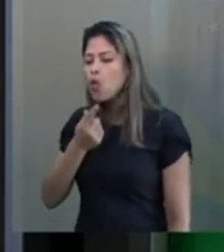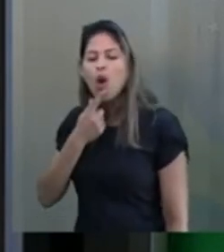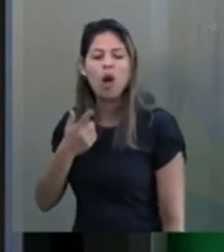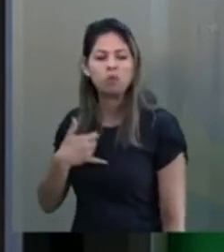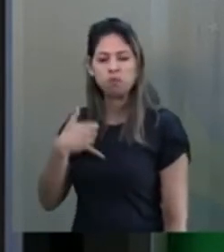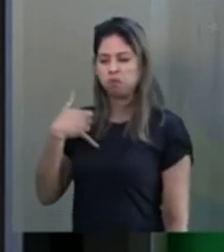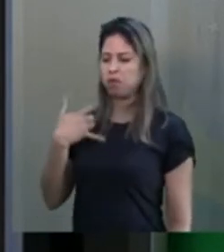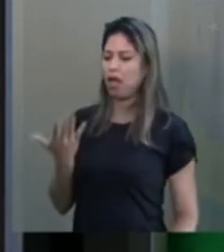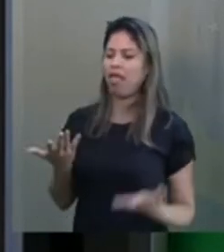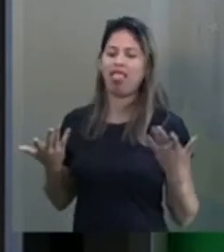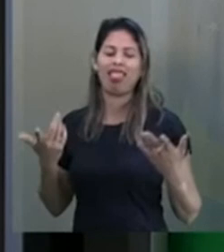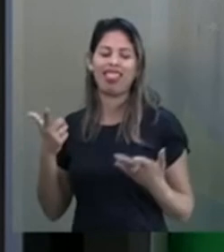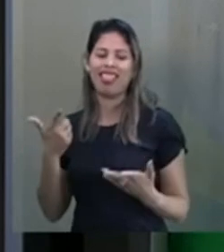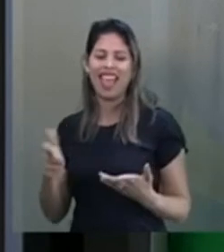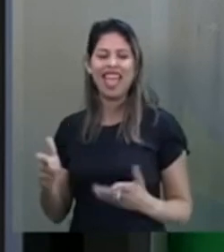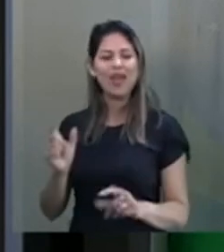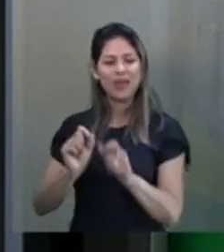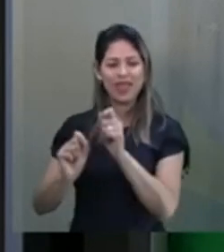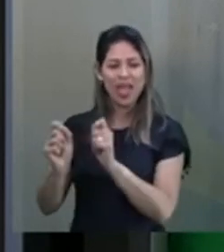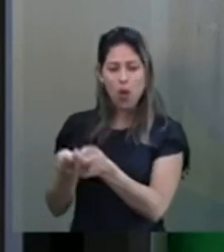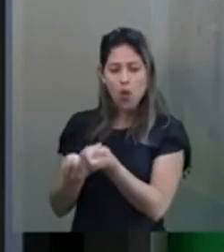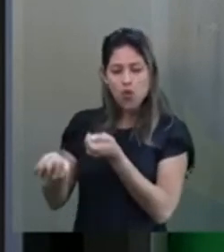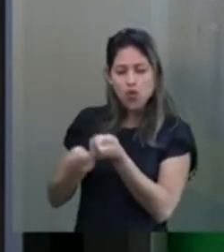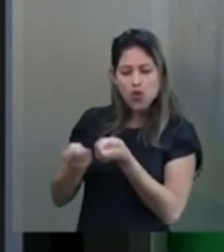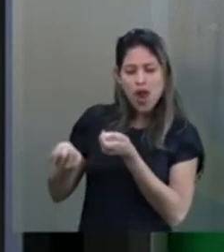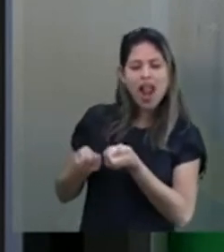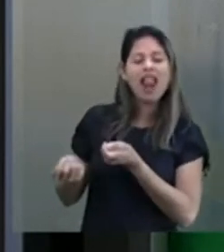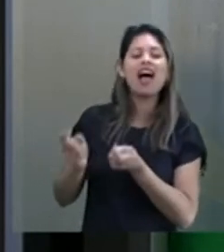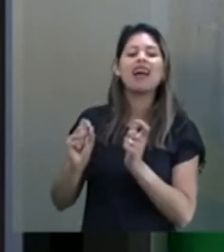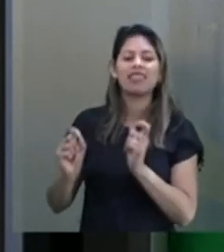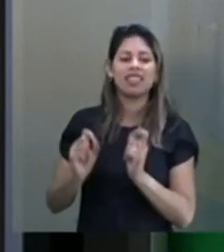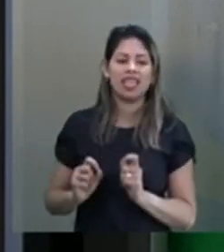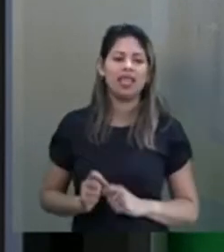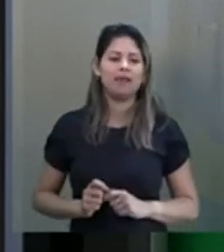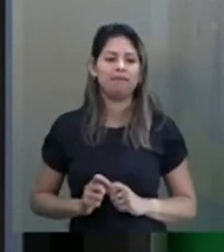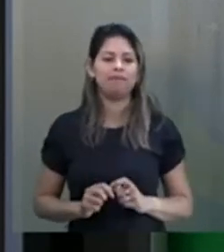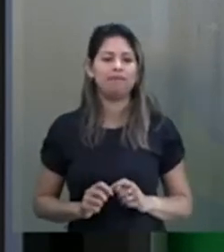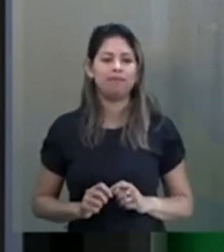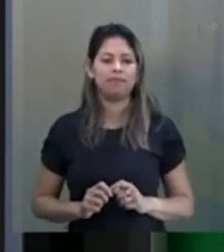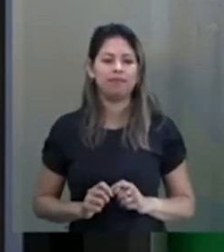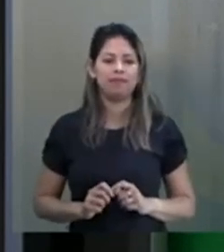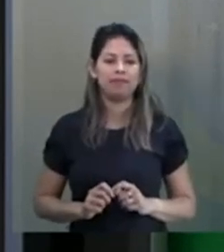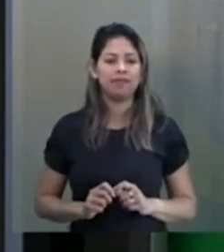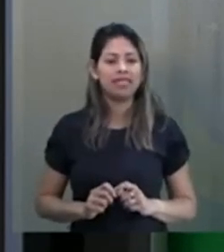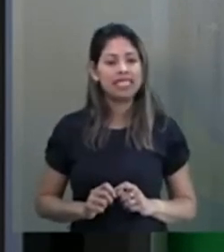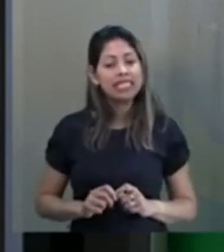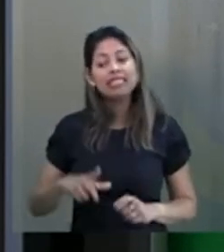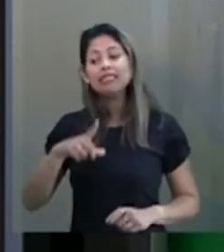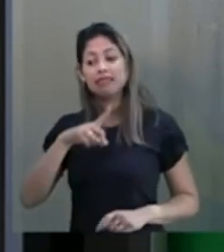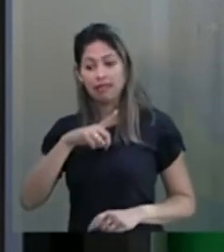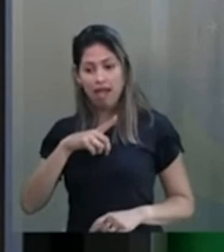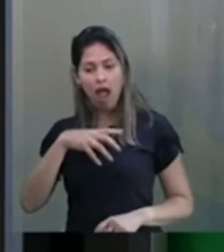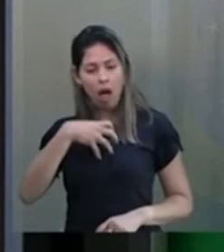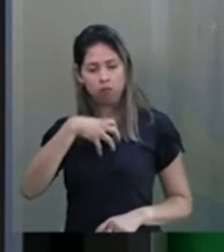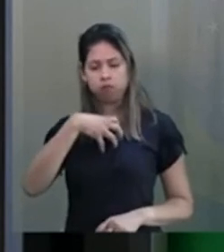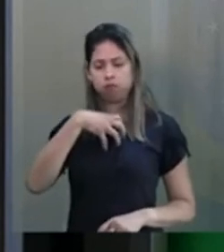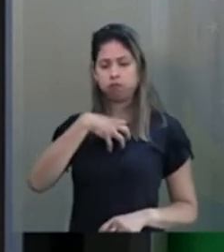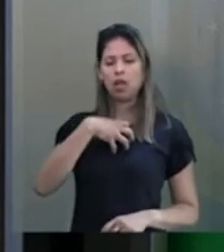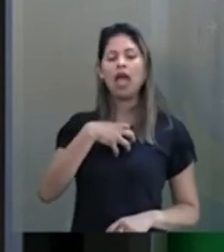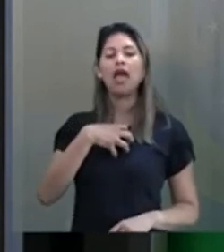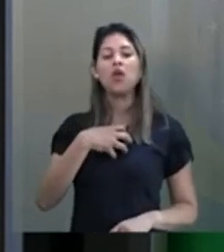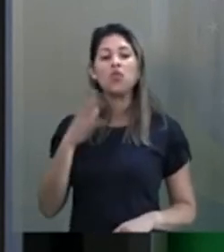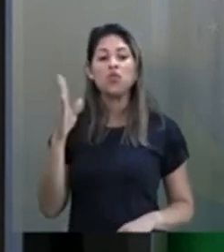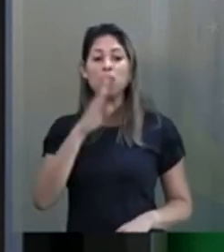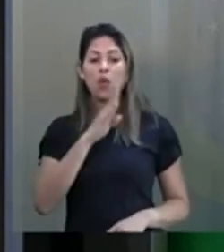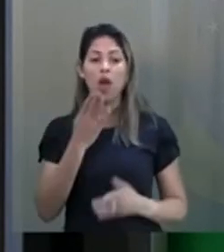controlar a ganância, para controlar essa natureza malvada do homem. E